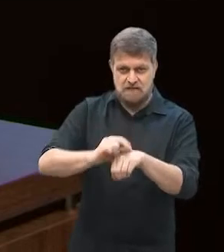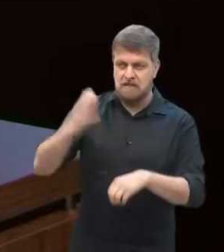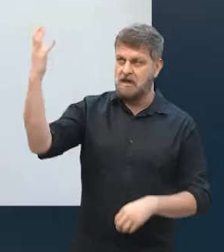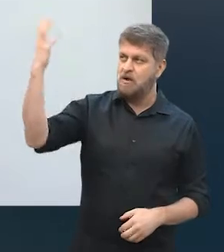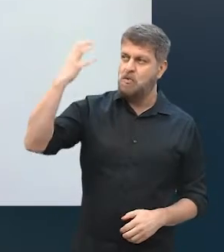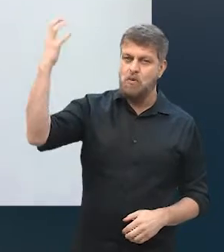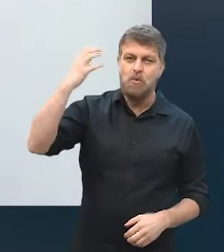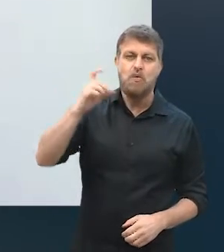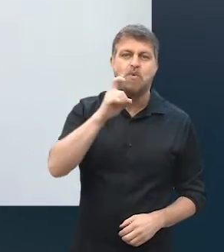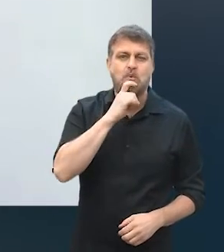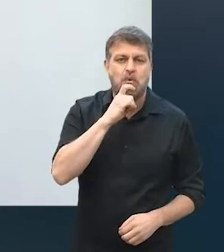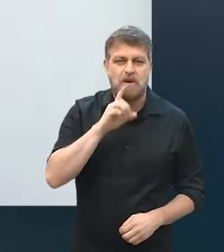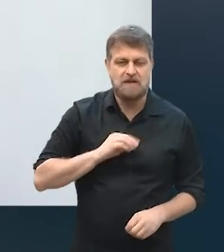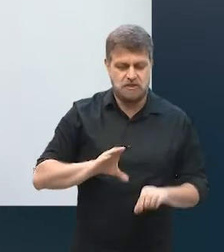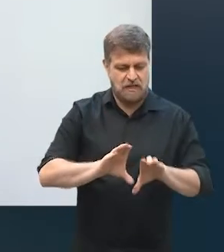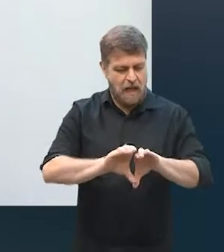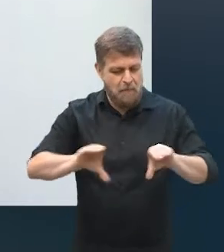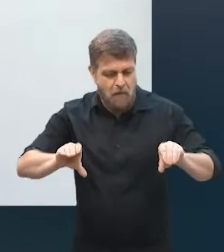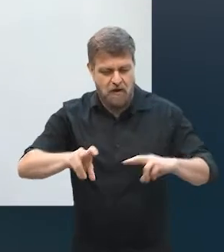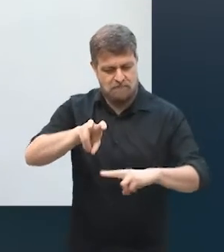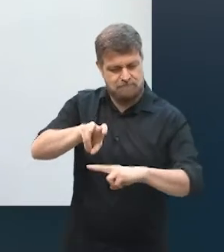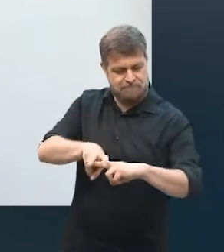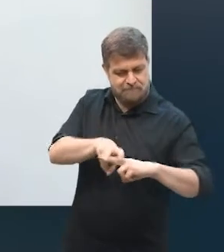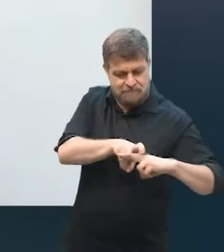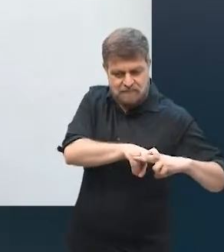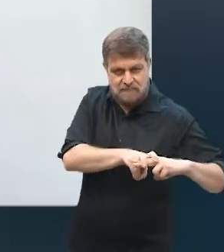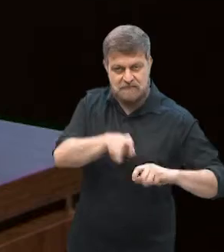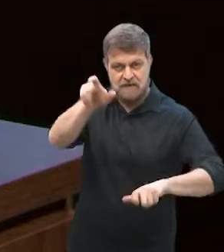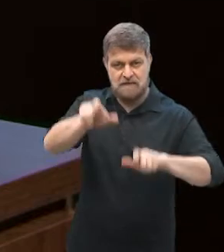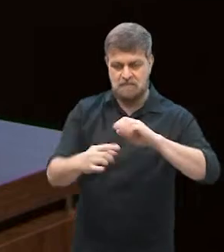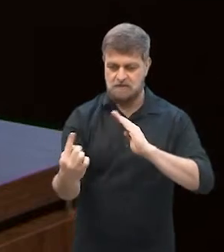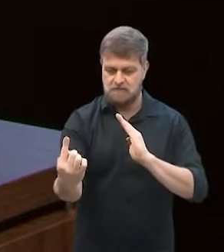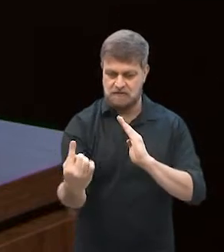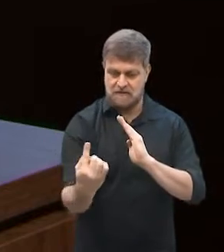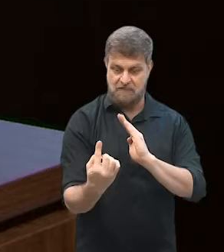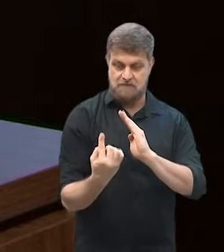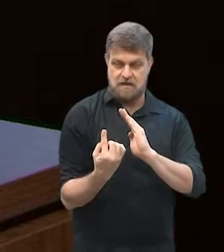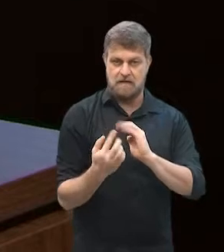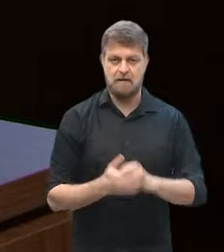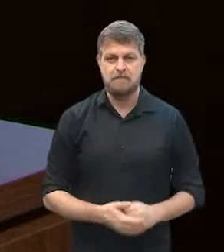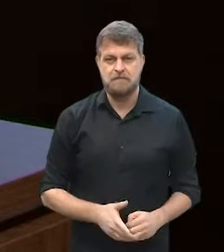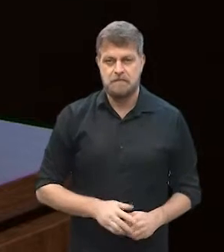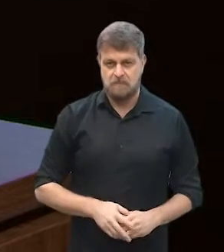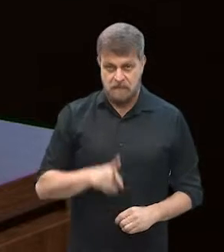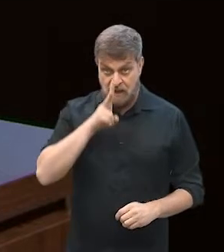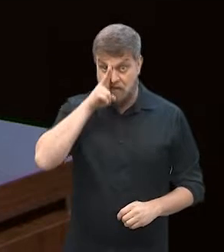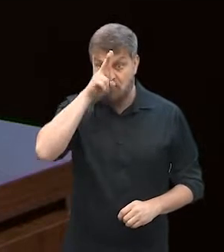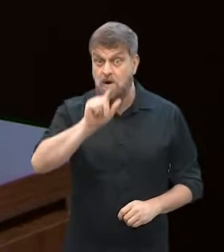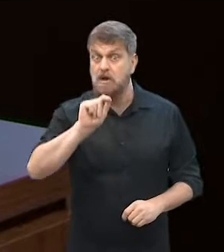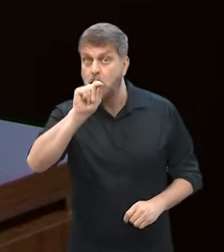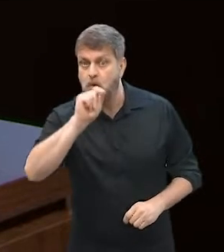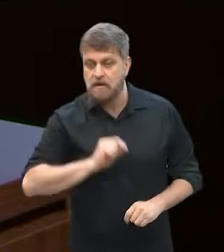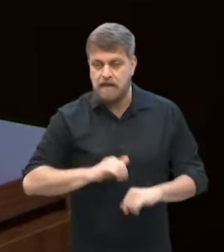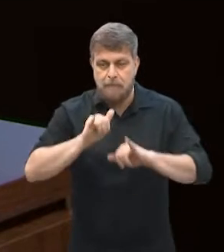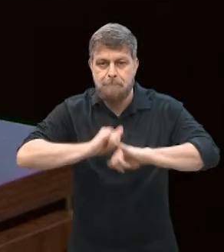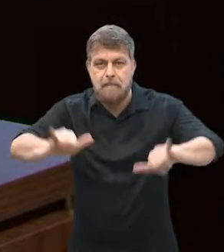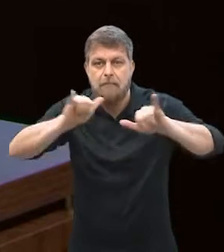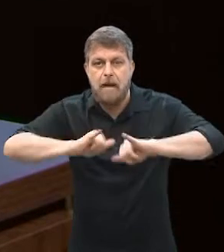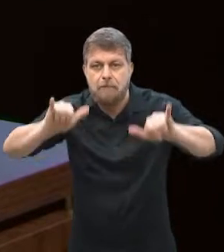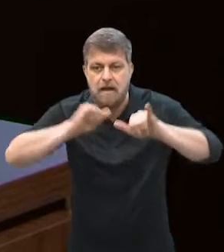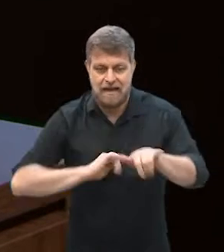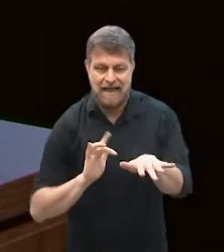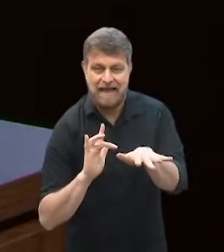móveis, tinha tudo encarteladinho, as pessoas iam lá. E o nosso forte sempre foi as redes sociais, até hoje.